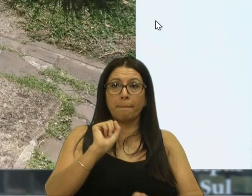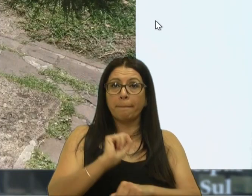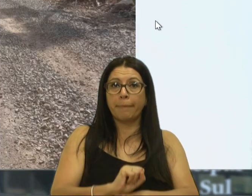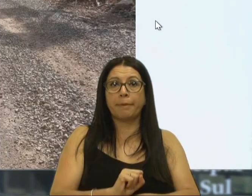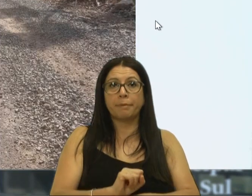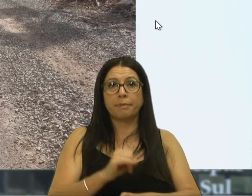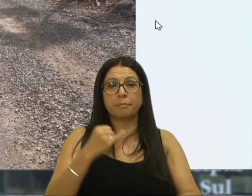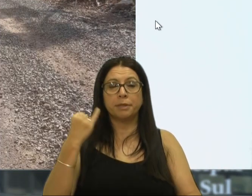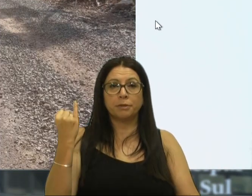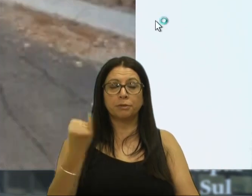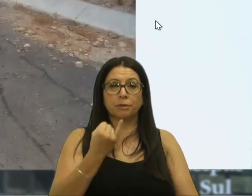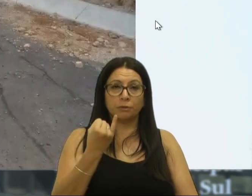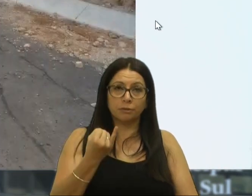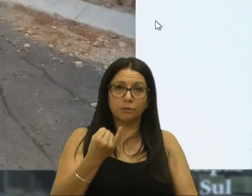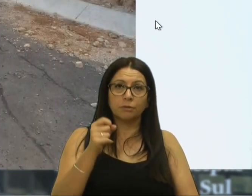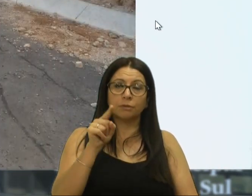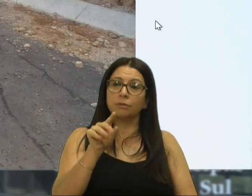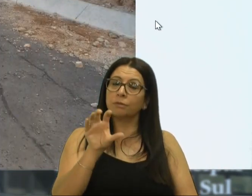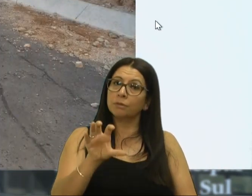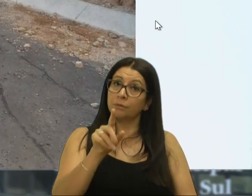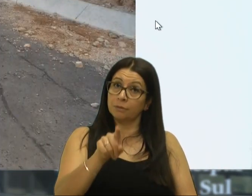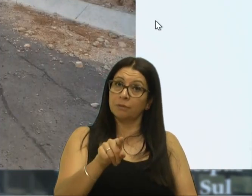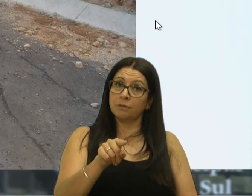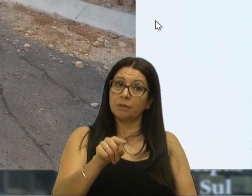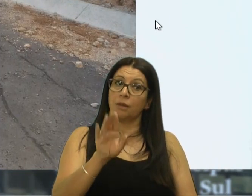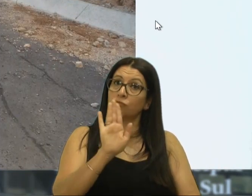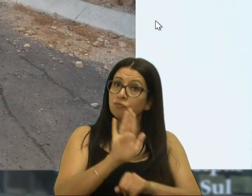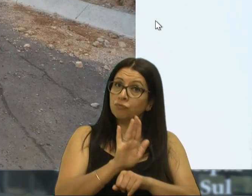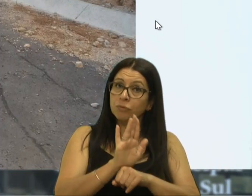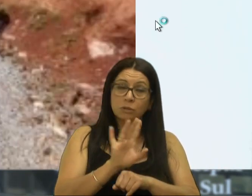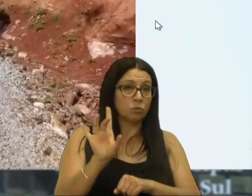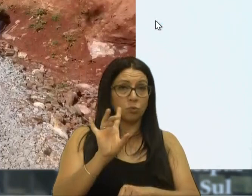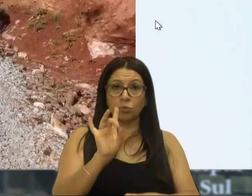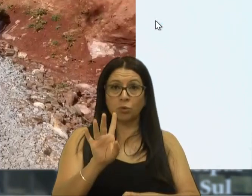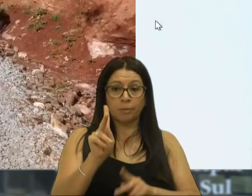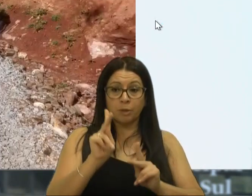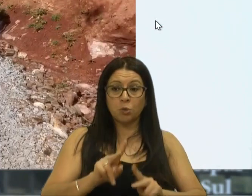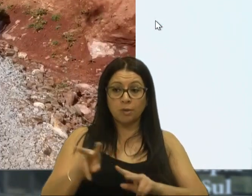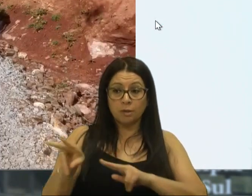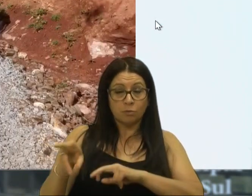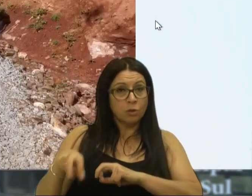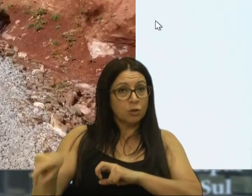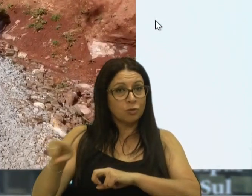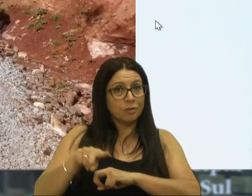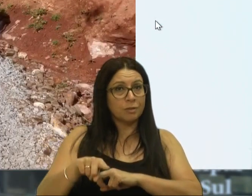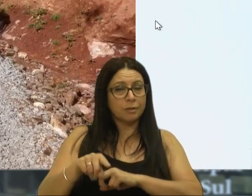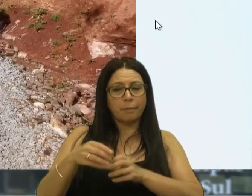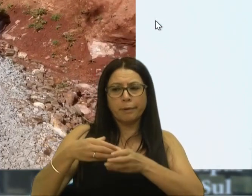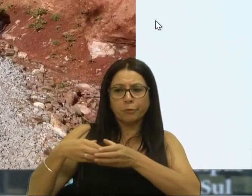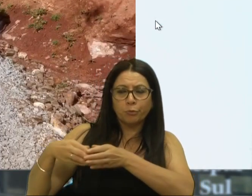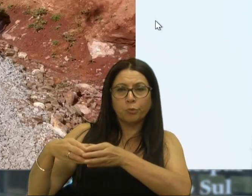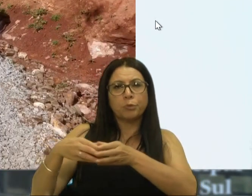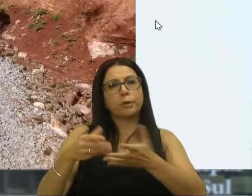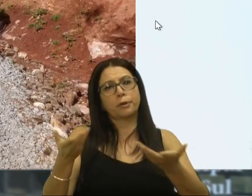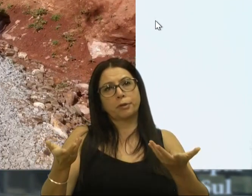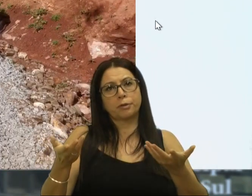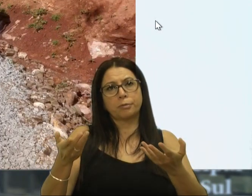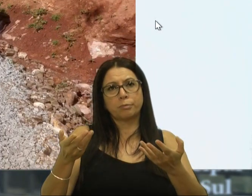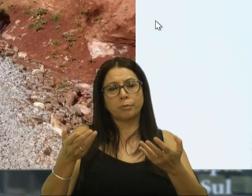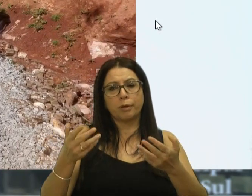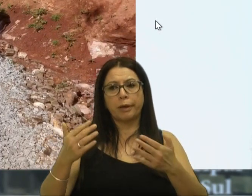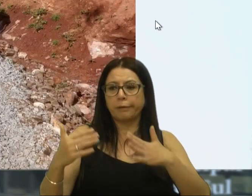obra tão importante como essa, que irá beneficiar, não só os produtores, mas o nosso turismo, quem